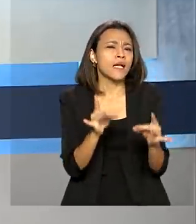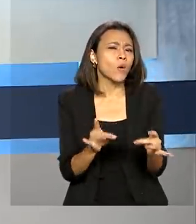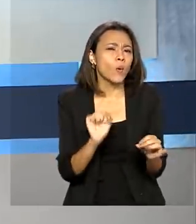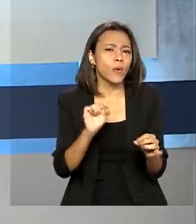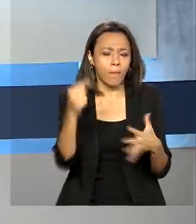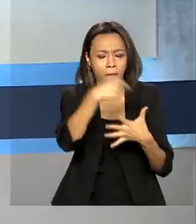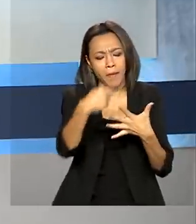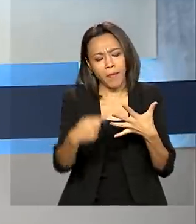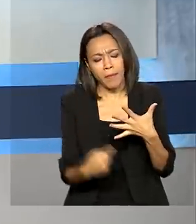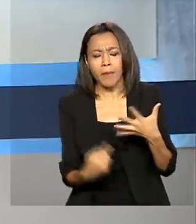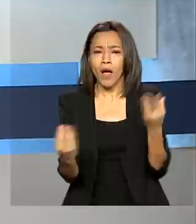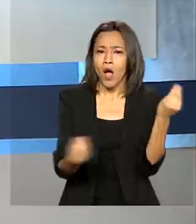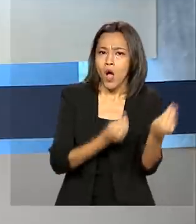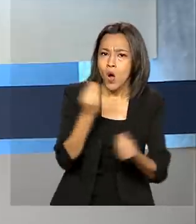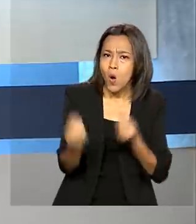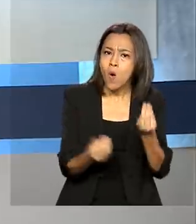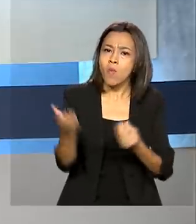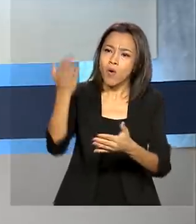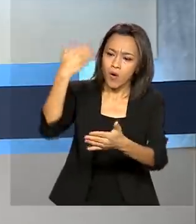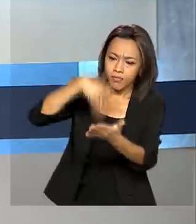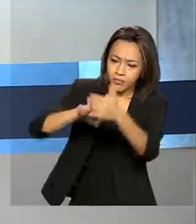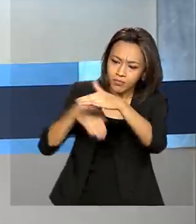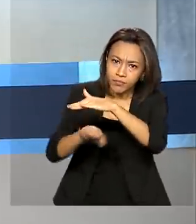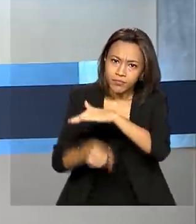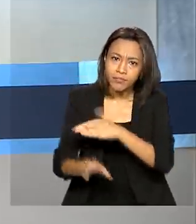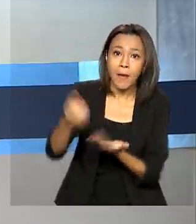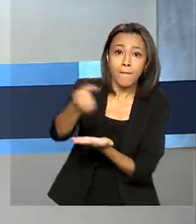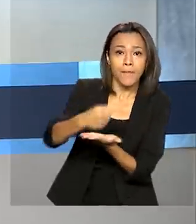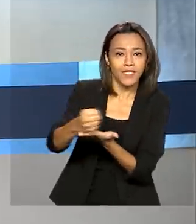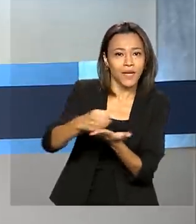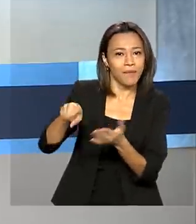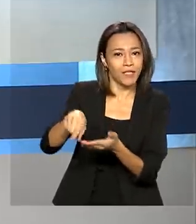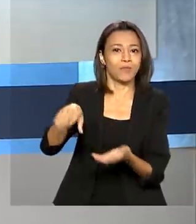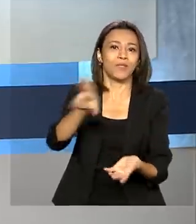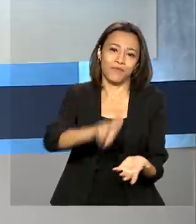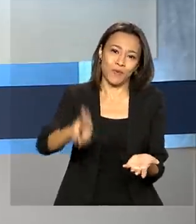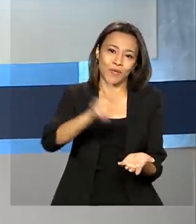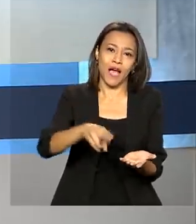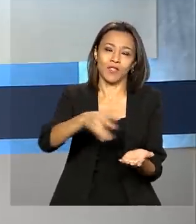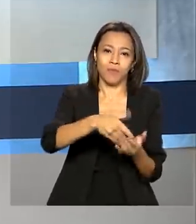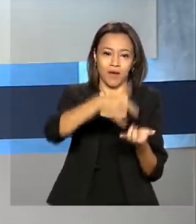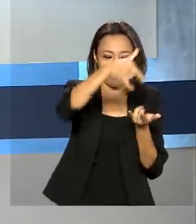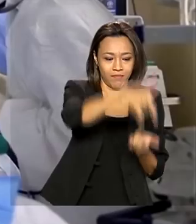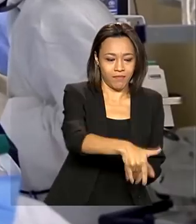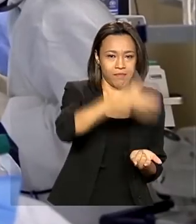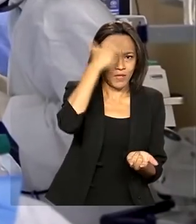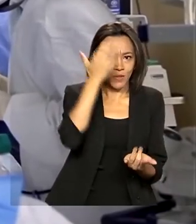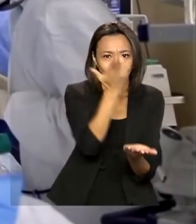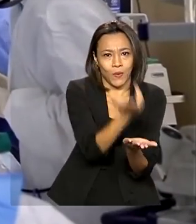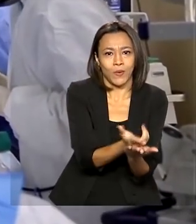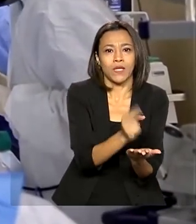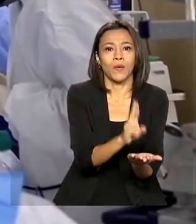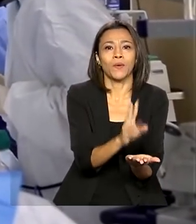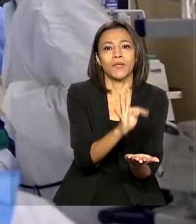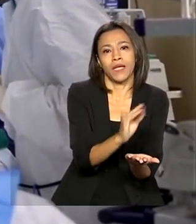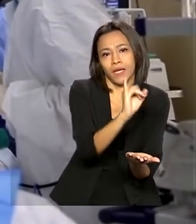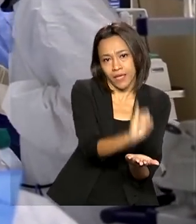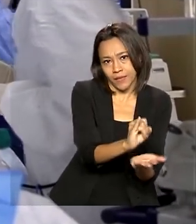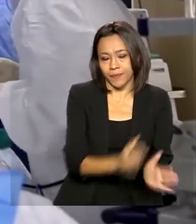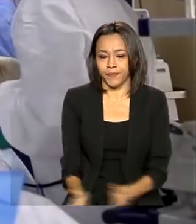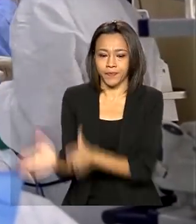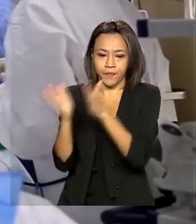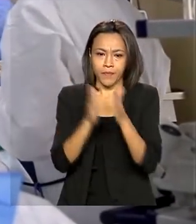para garantir os estoques de medicamentos usados para intubação de pacientes. Para que não faltem